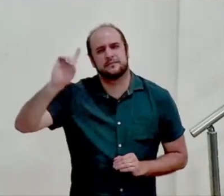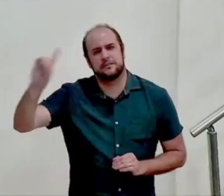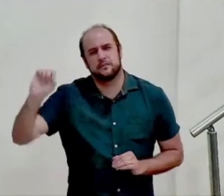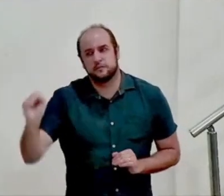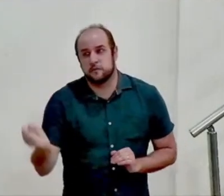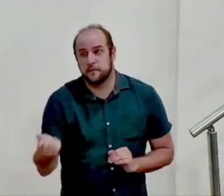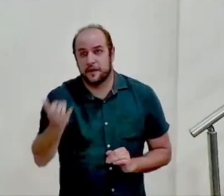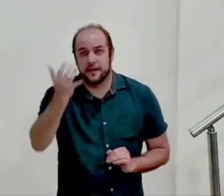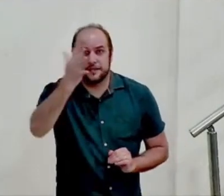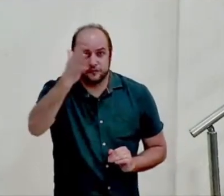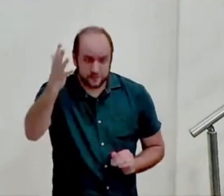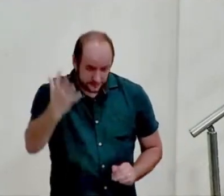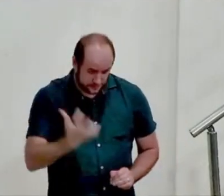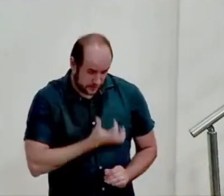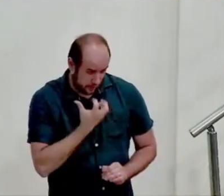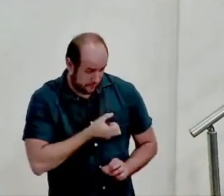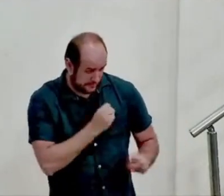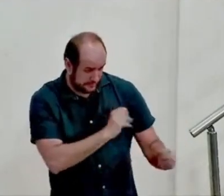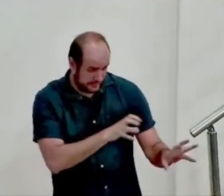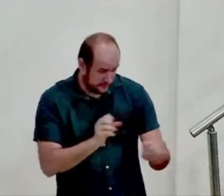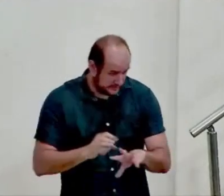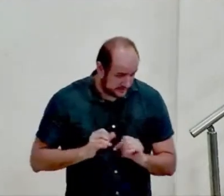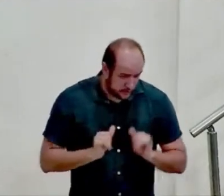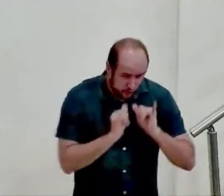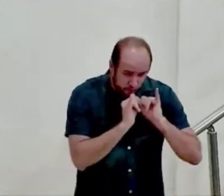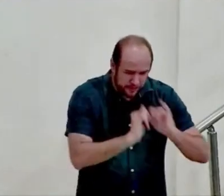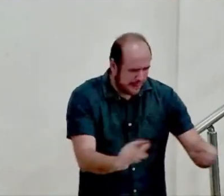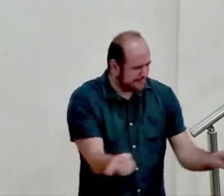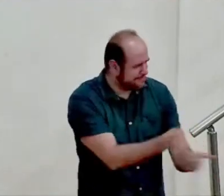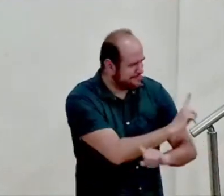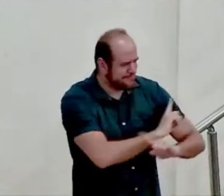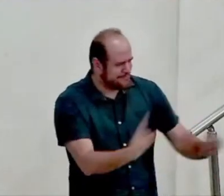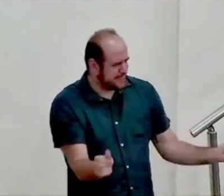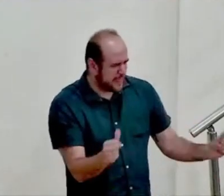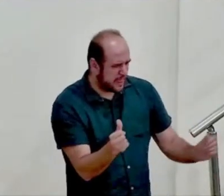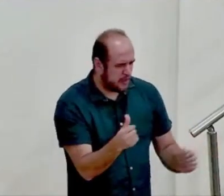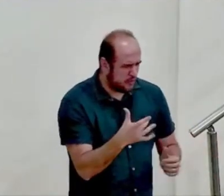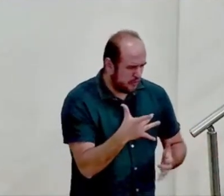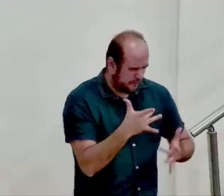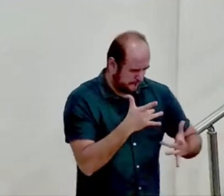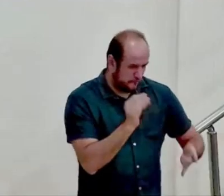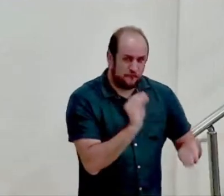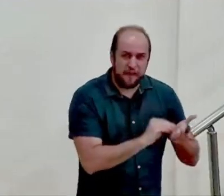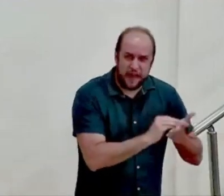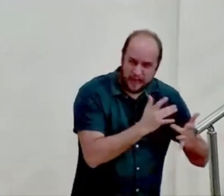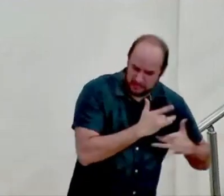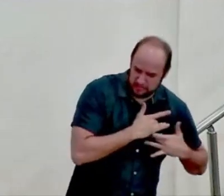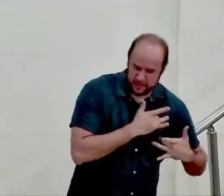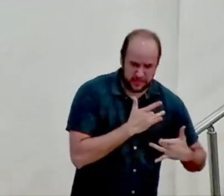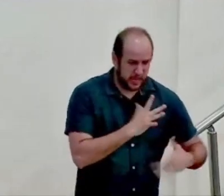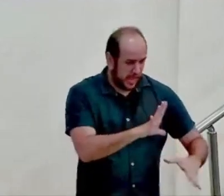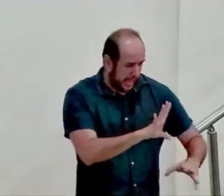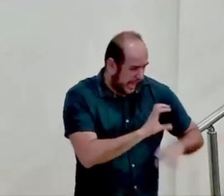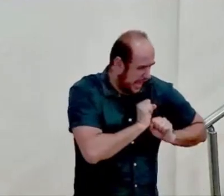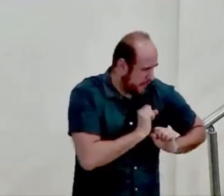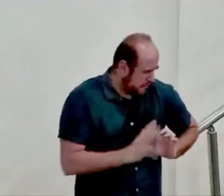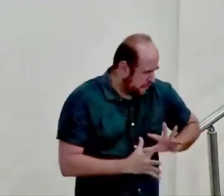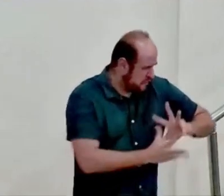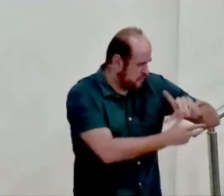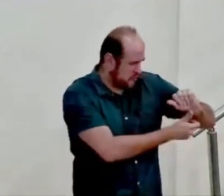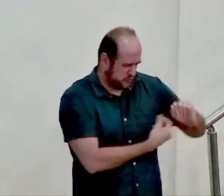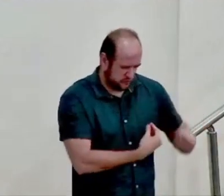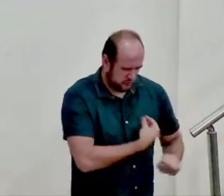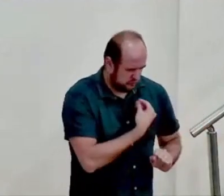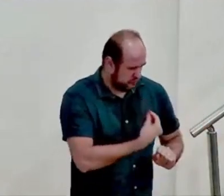a todos os homens ensinando-os a dizer não a impiedade e as paixões mundanas e a viver de maneira